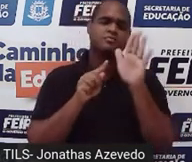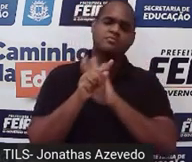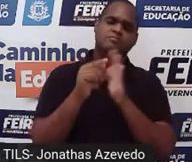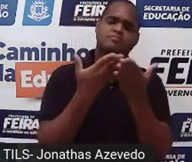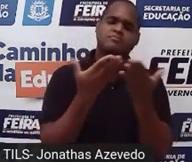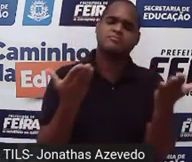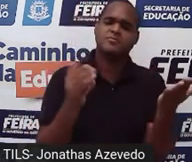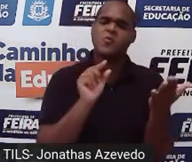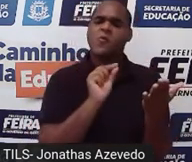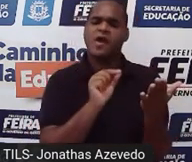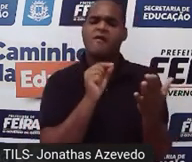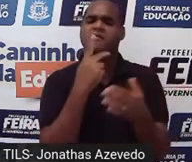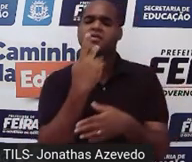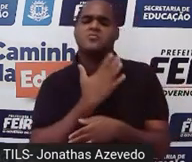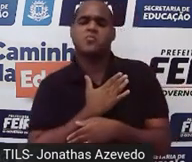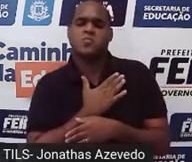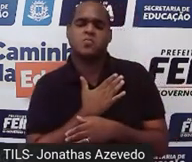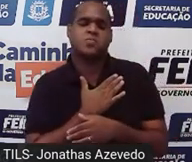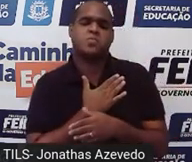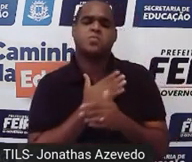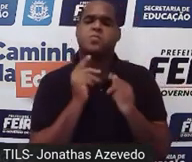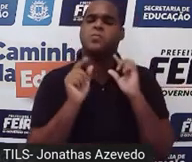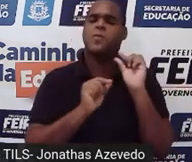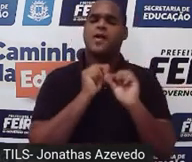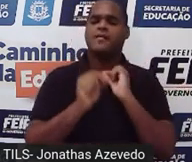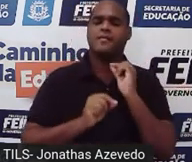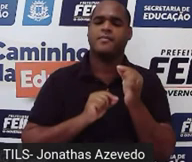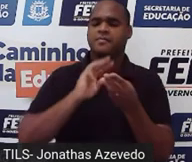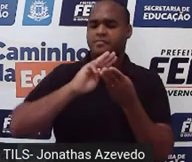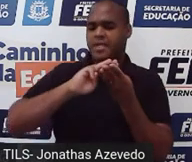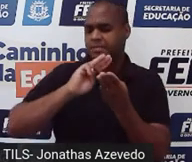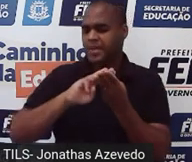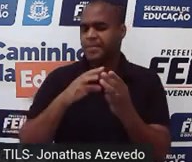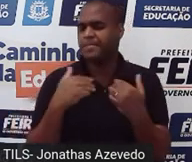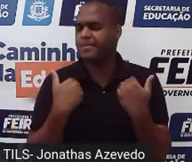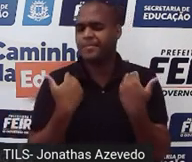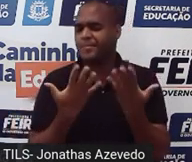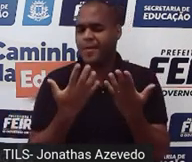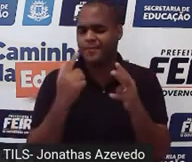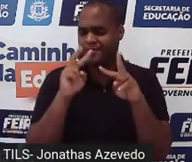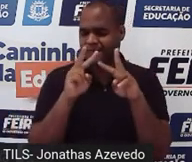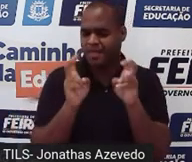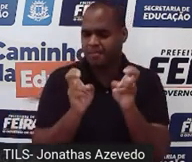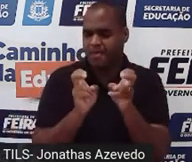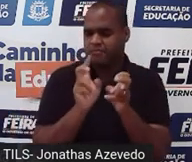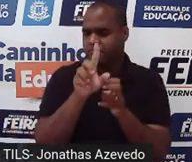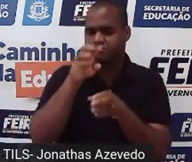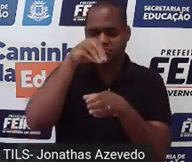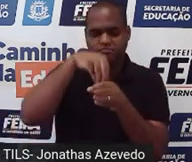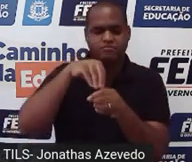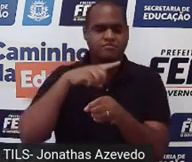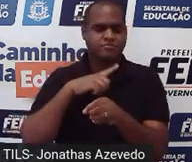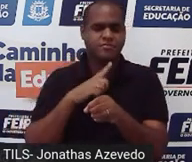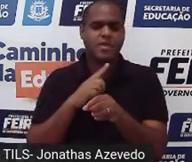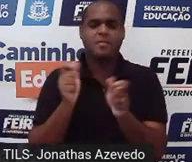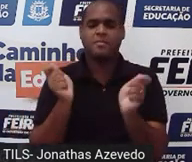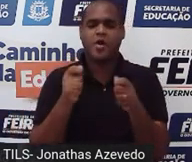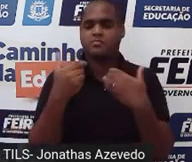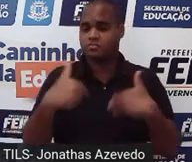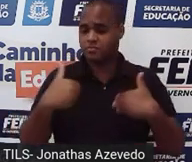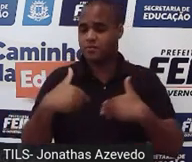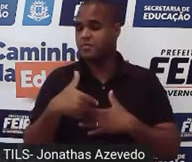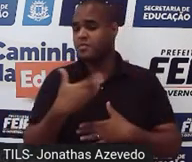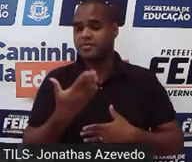qual parte desse assunto, do assunto que estava nessa aula, que você gostaria que caísse na prova.